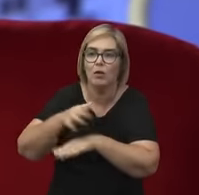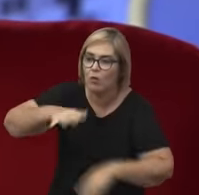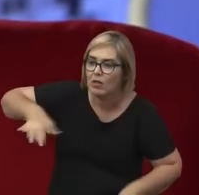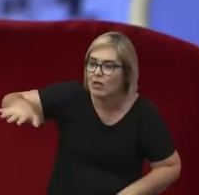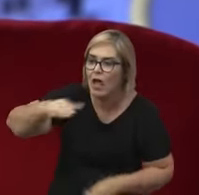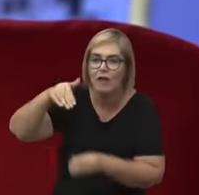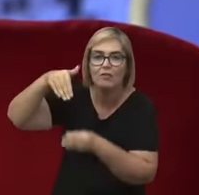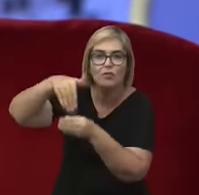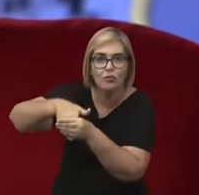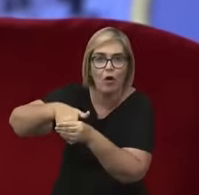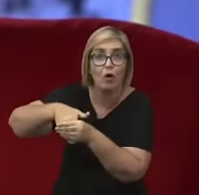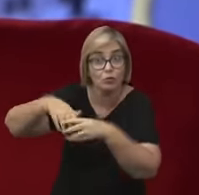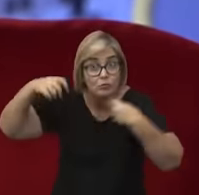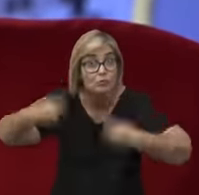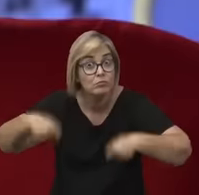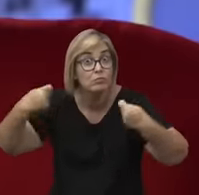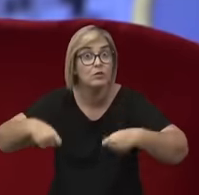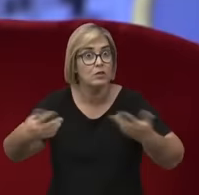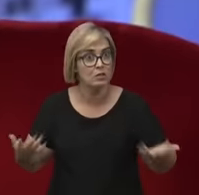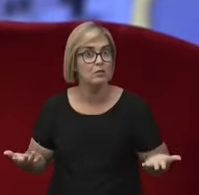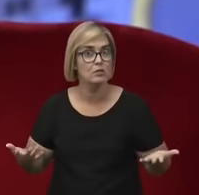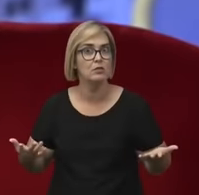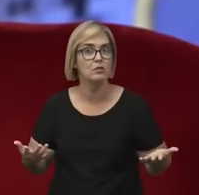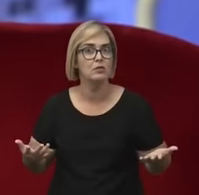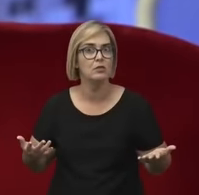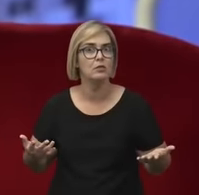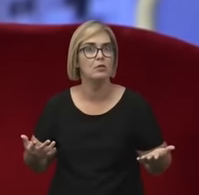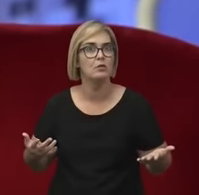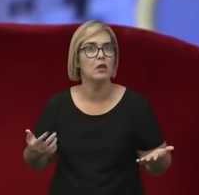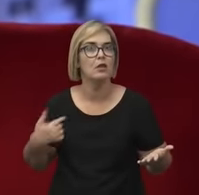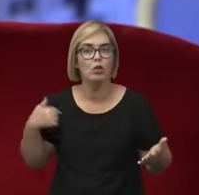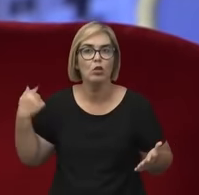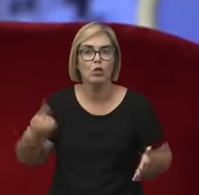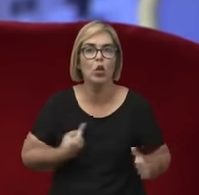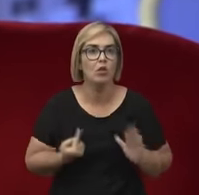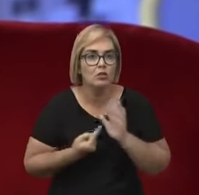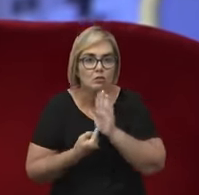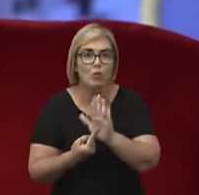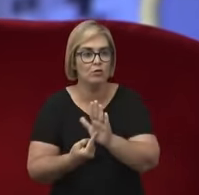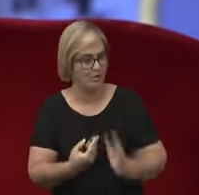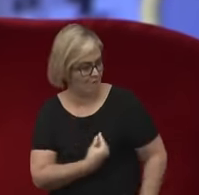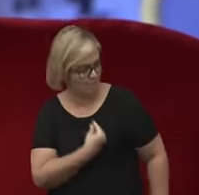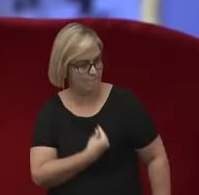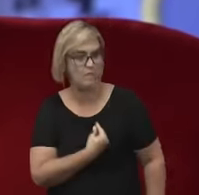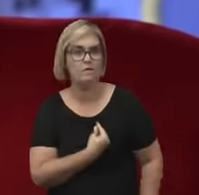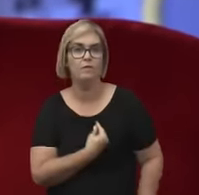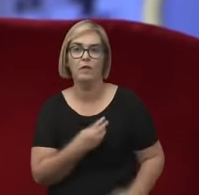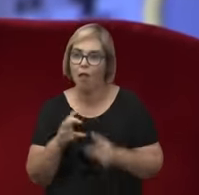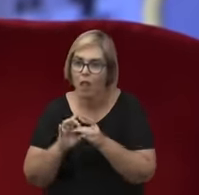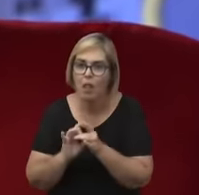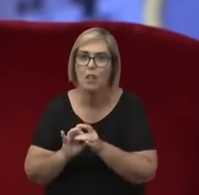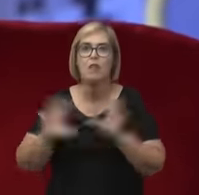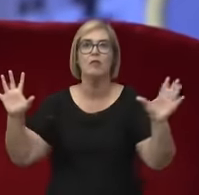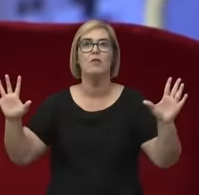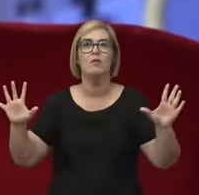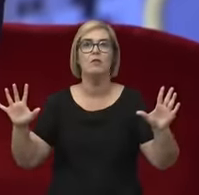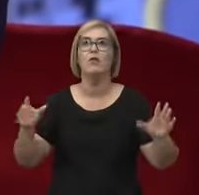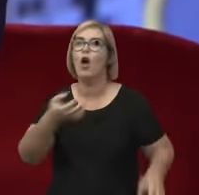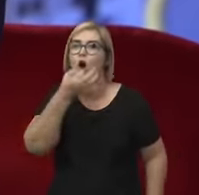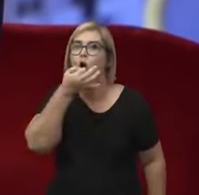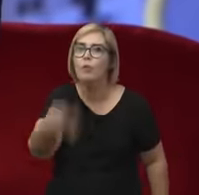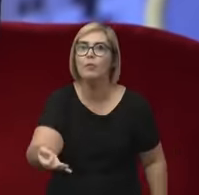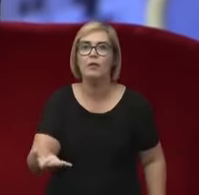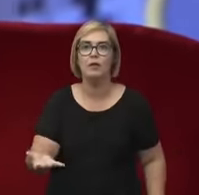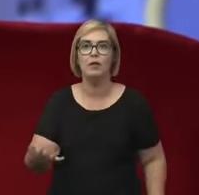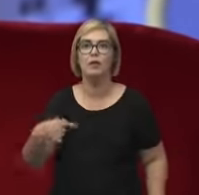permite que a gente viva plenamente a nossa serra,